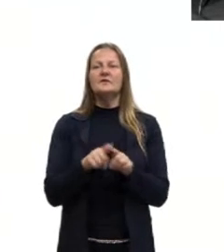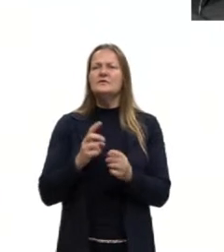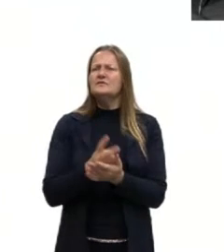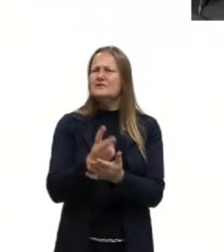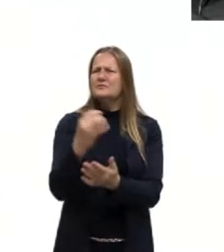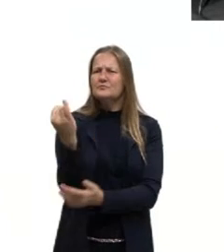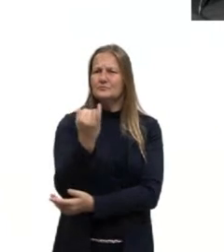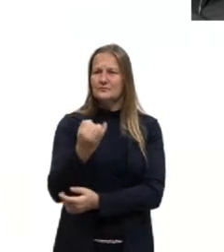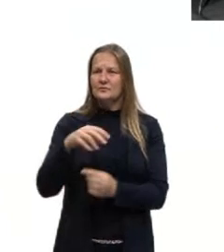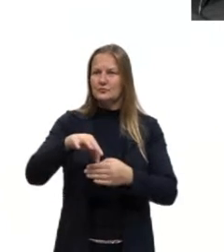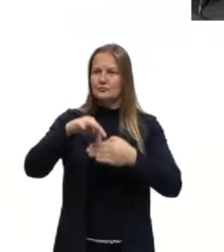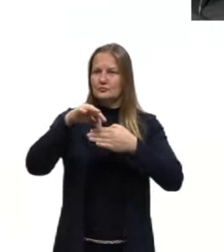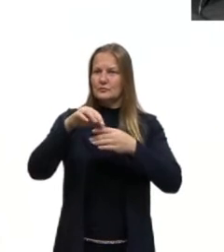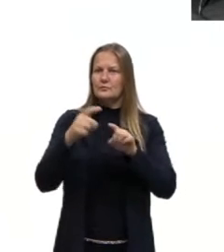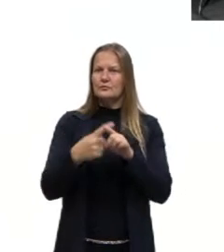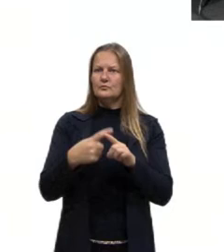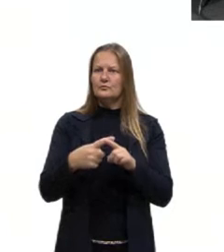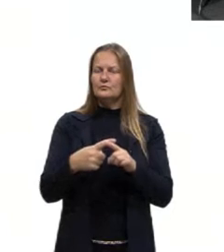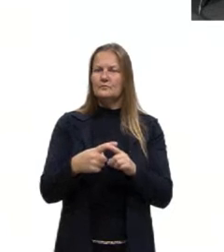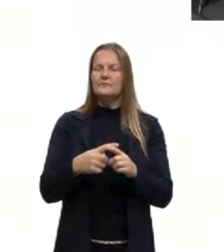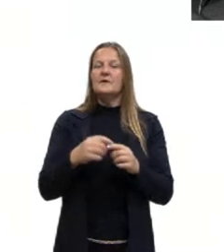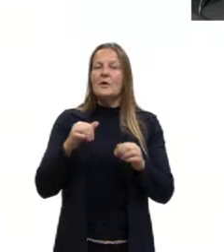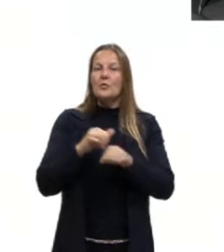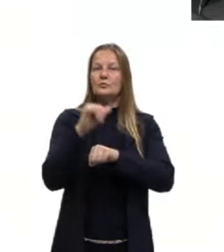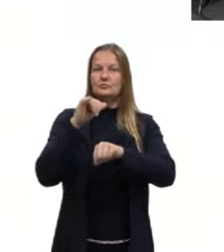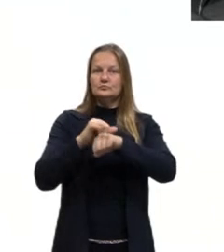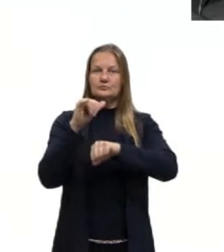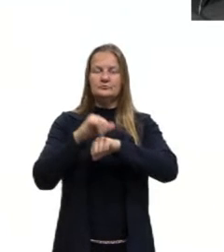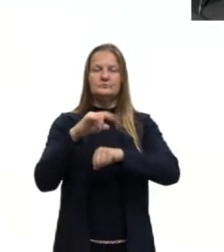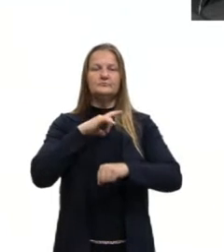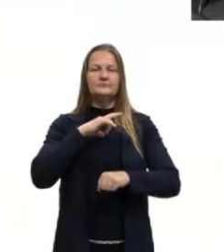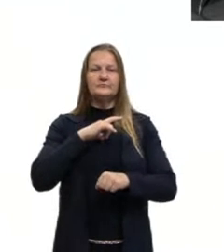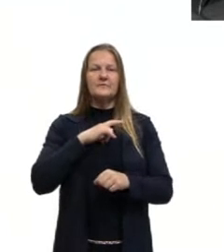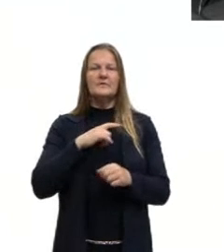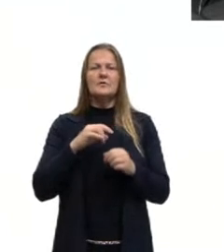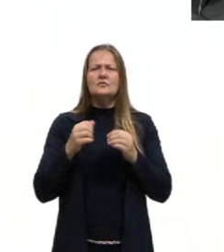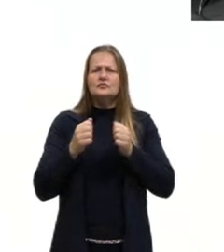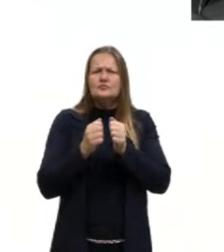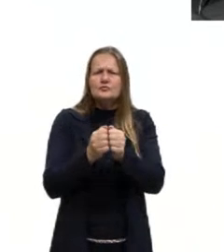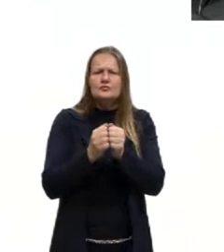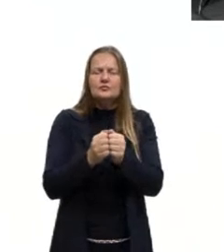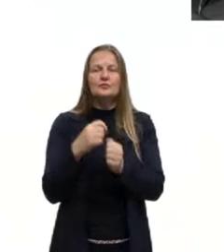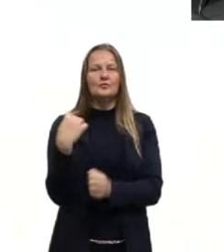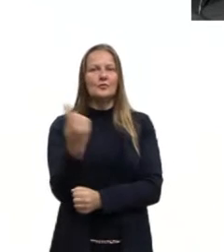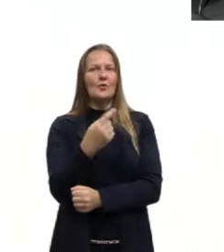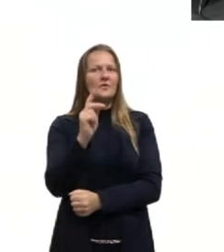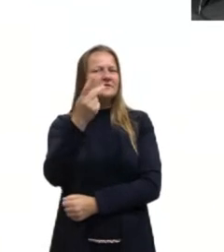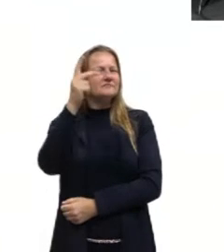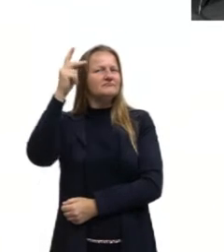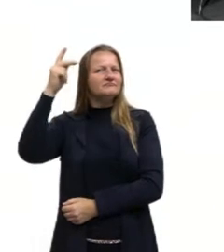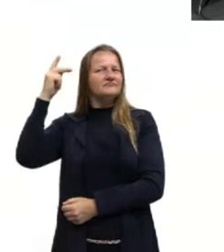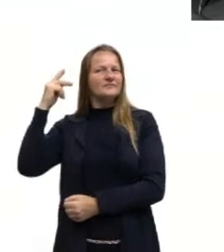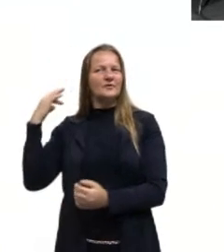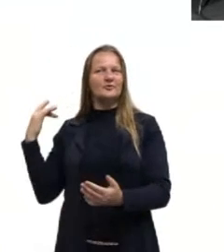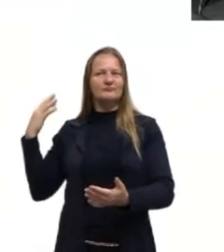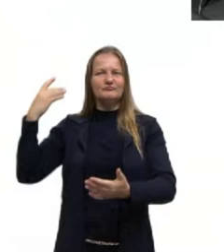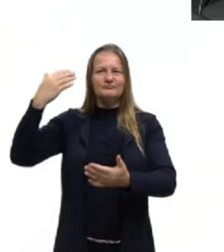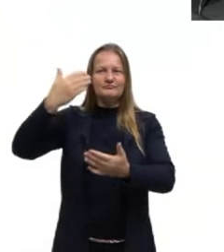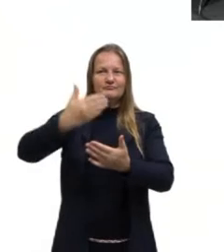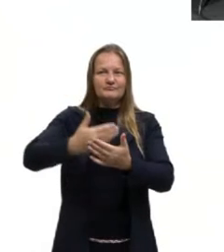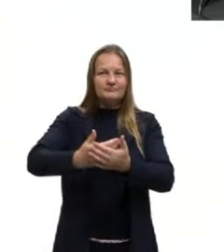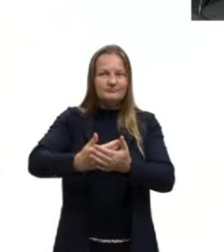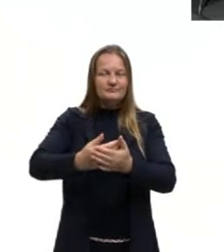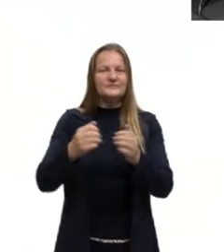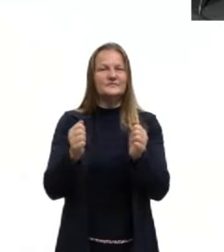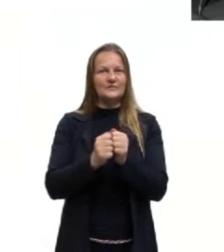importante ressaltar que estes acontecimentos, eles acompanham a nossa história, a história da humanidade. Os